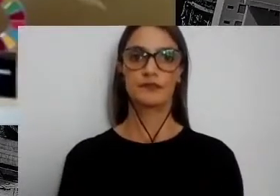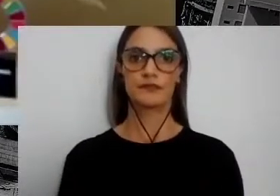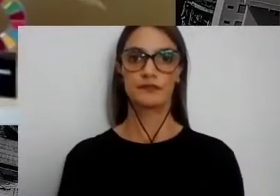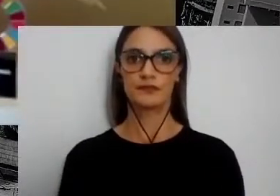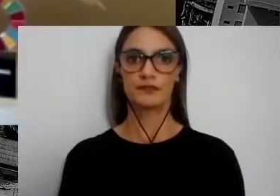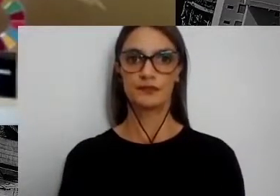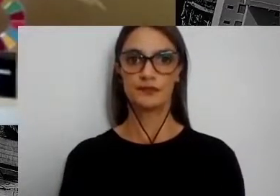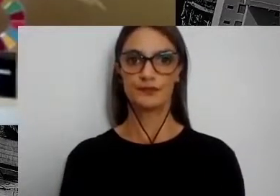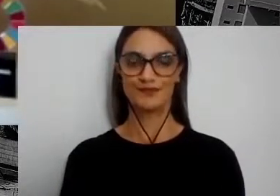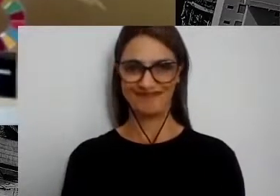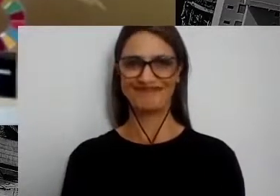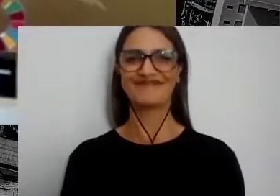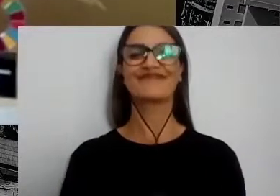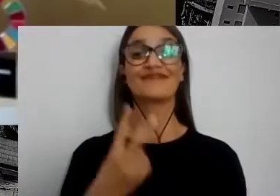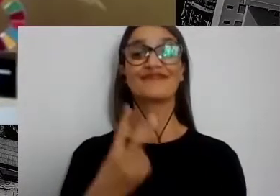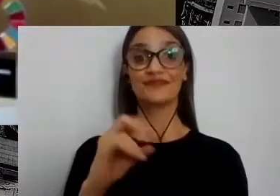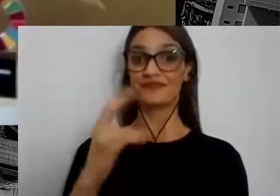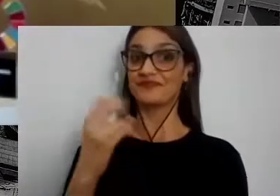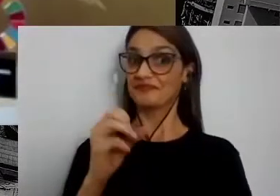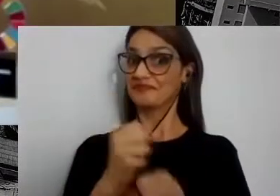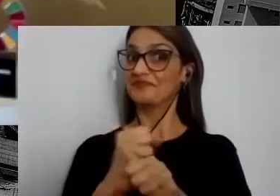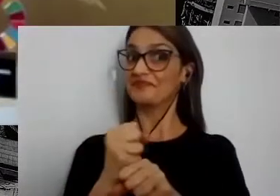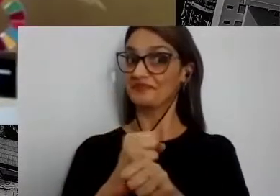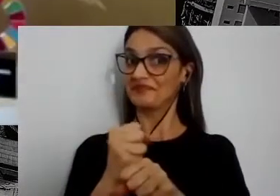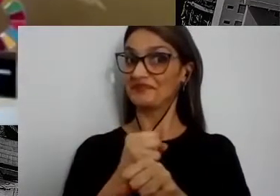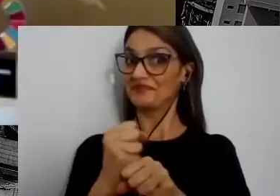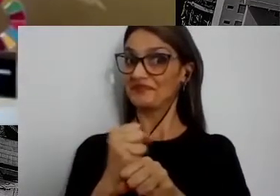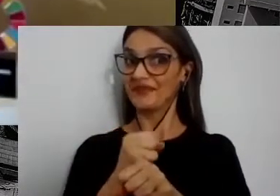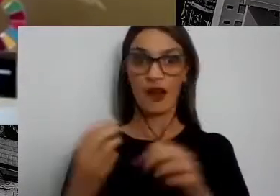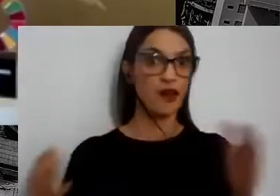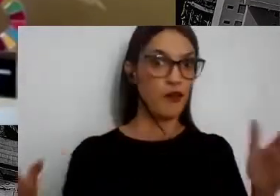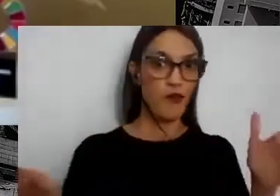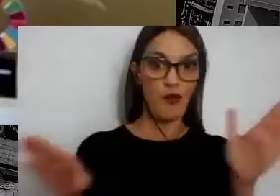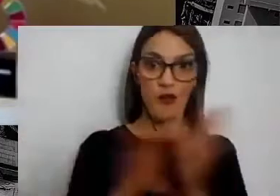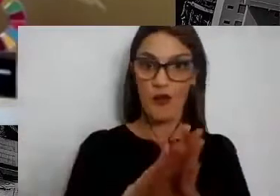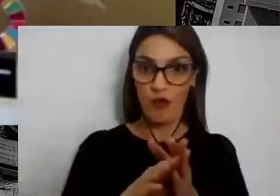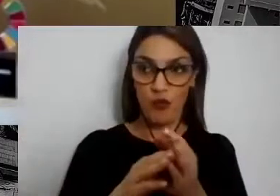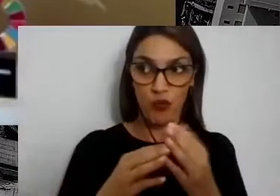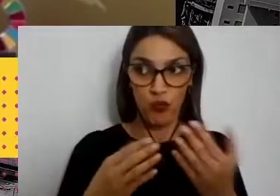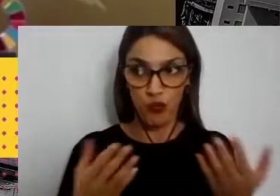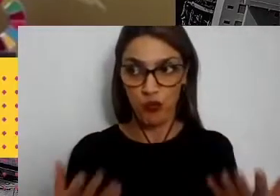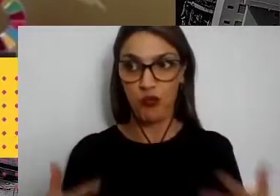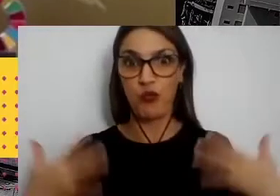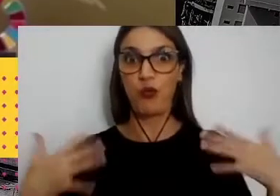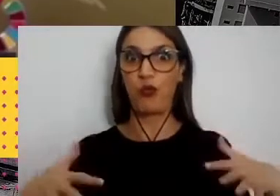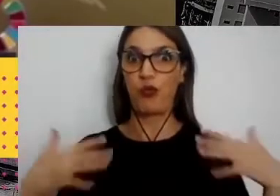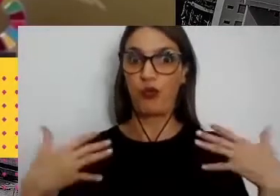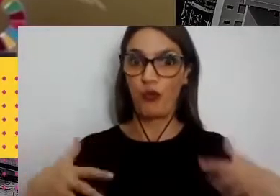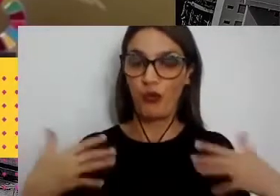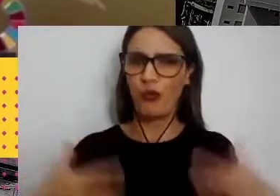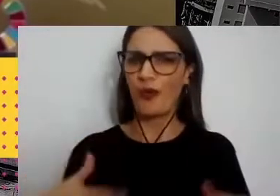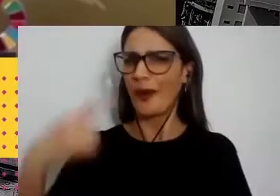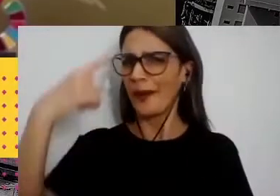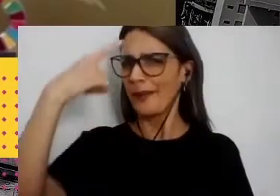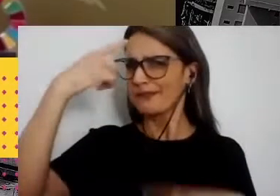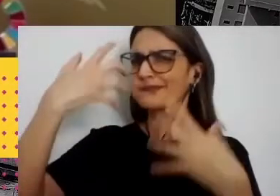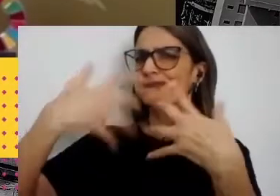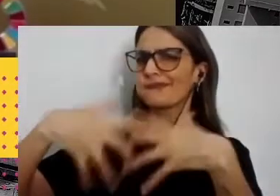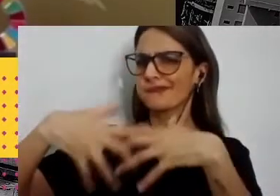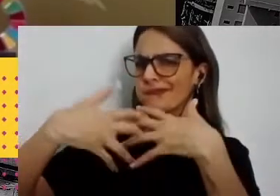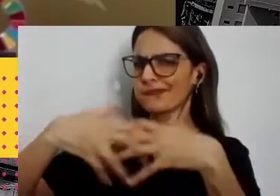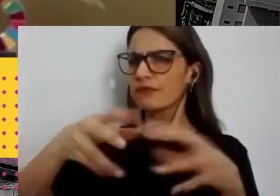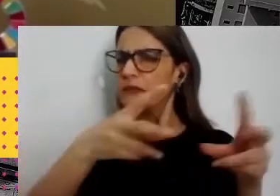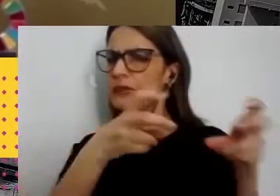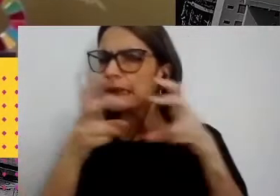Bom, 2020 chegou com tudo para a gente aprender de uma vez por todas a pensar e olhar esse mundo de forma